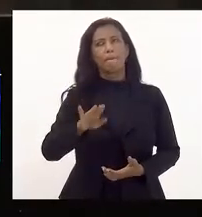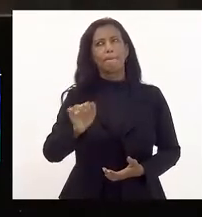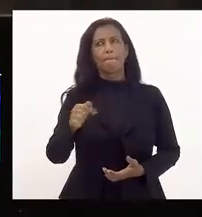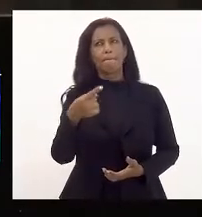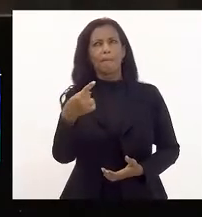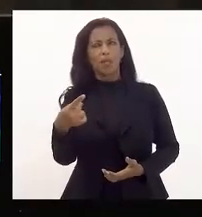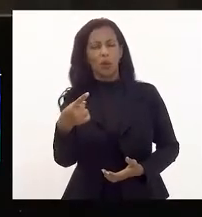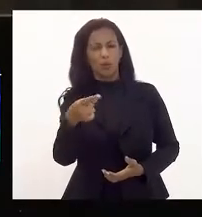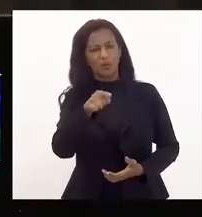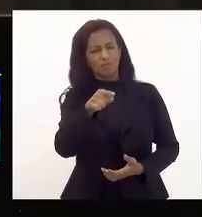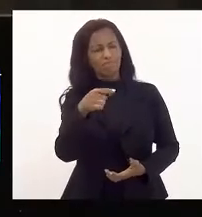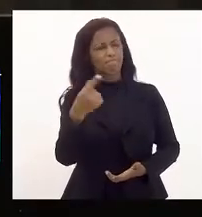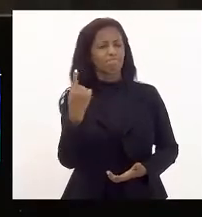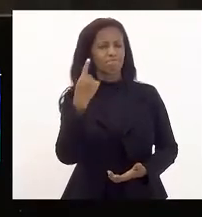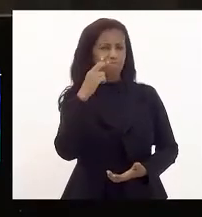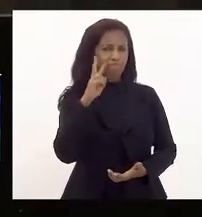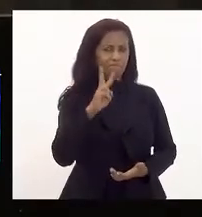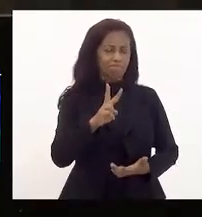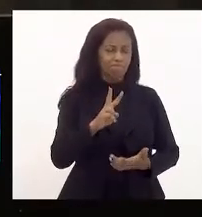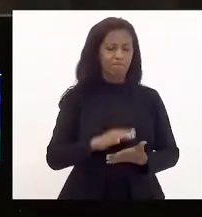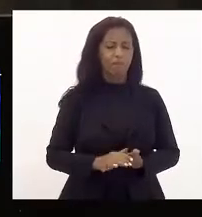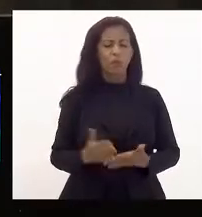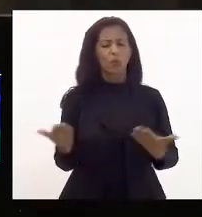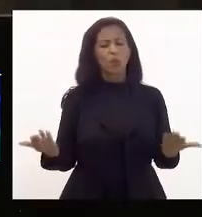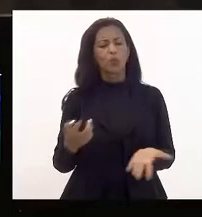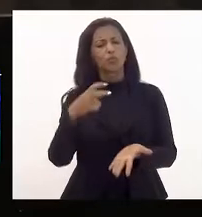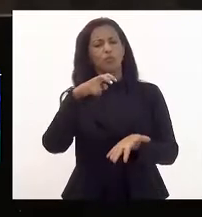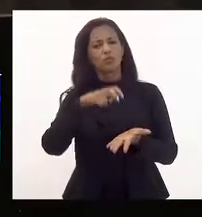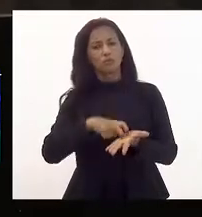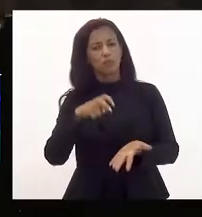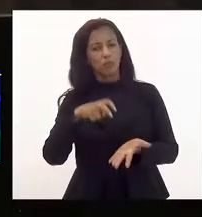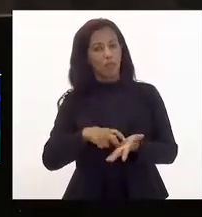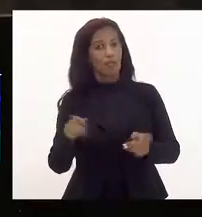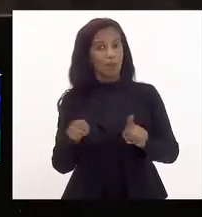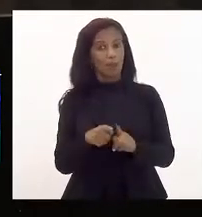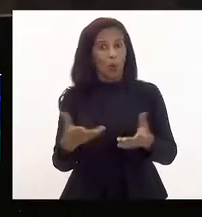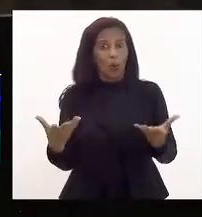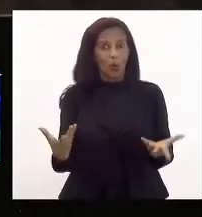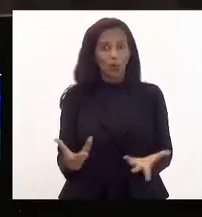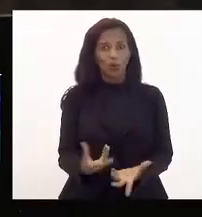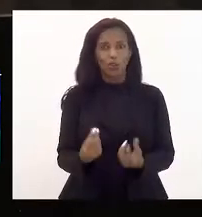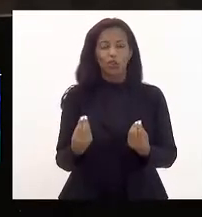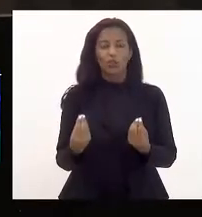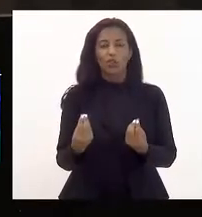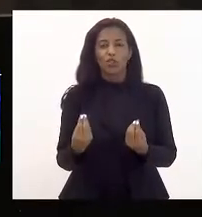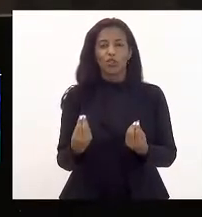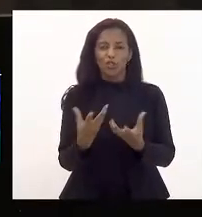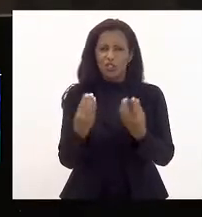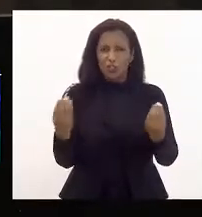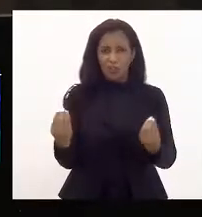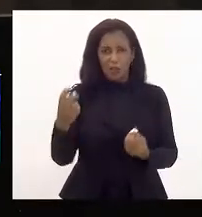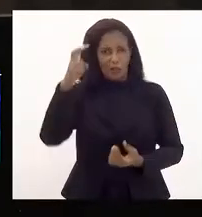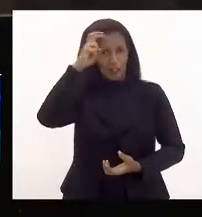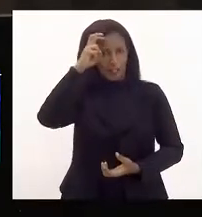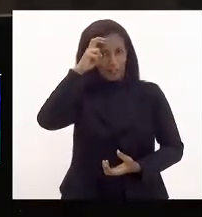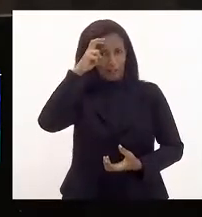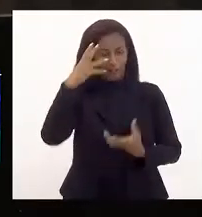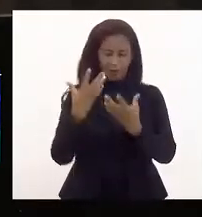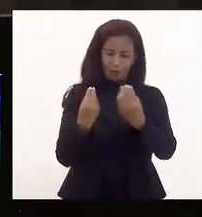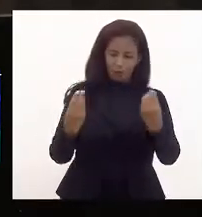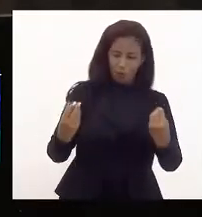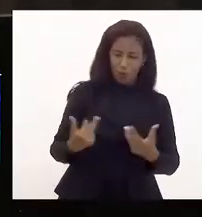E eu quero chamar a atenção, porque hoje pela manhã também, nesse dia cheio, nessa quinta-feira gorda, cheia,